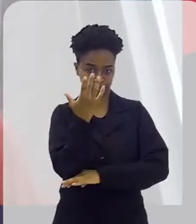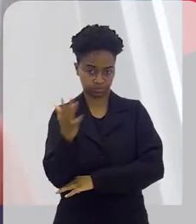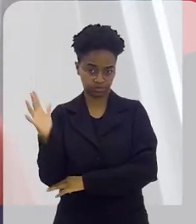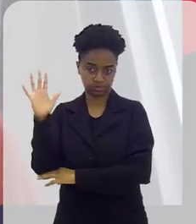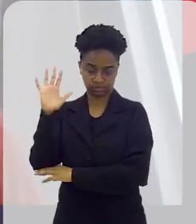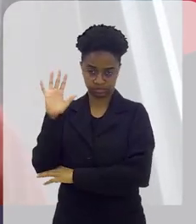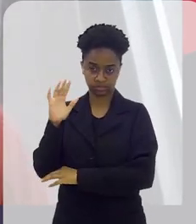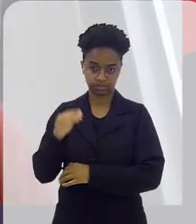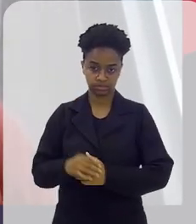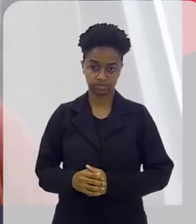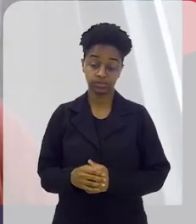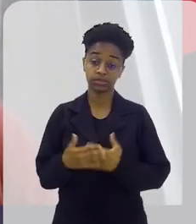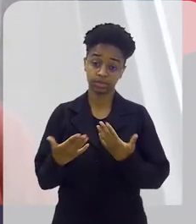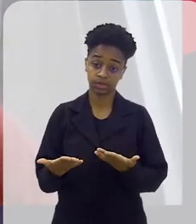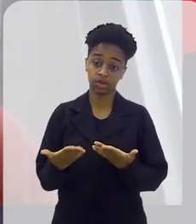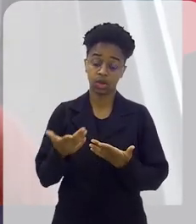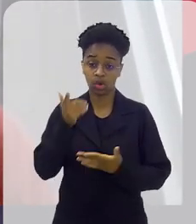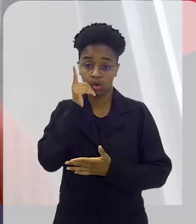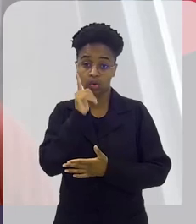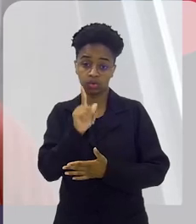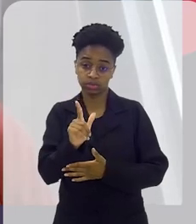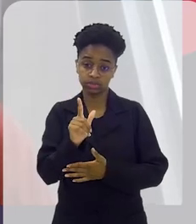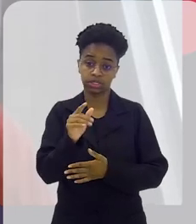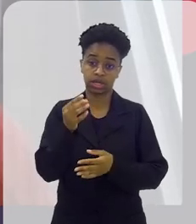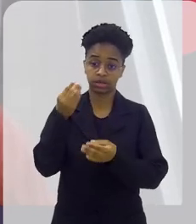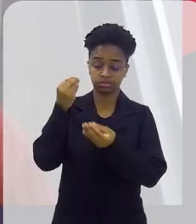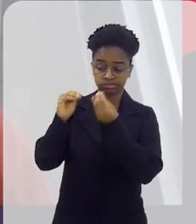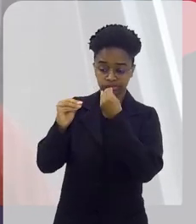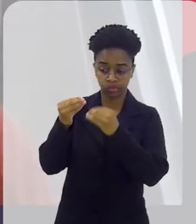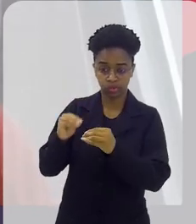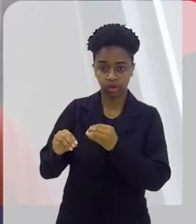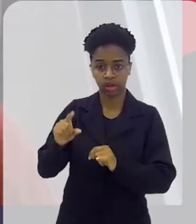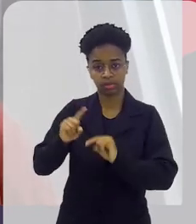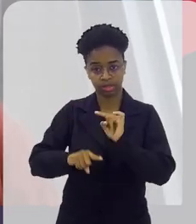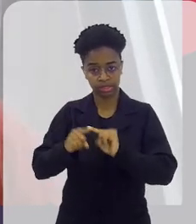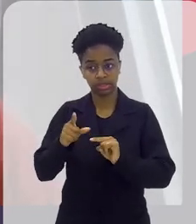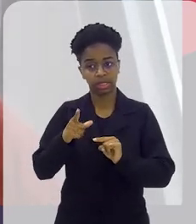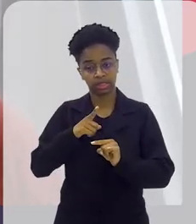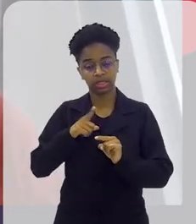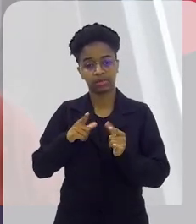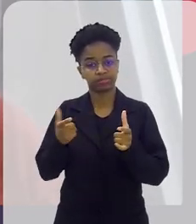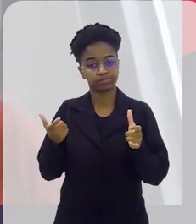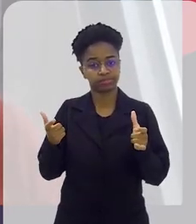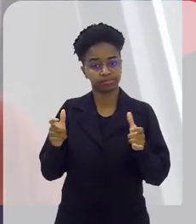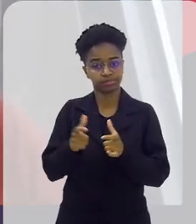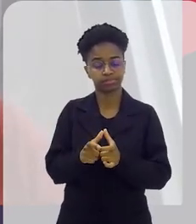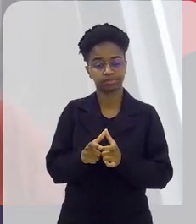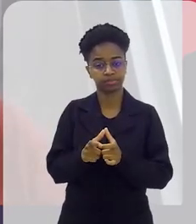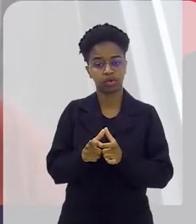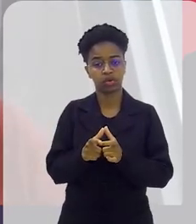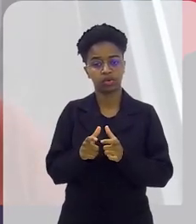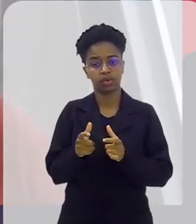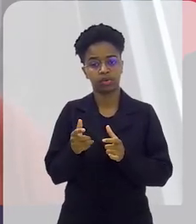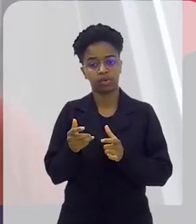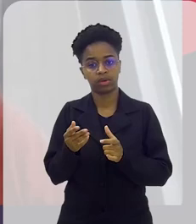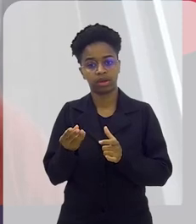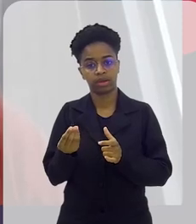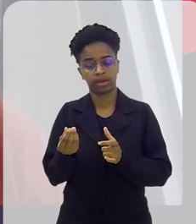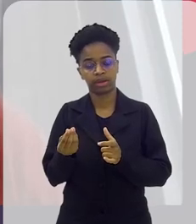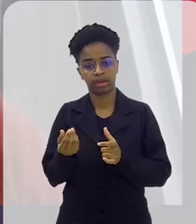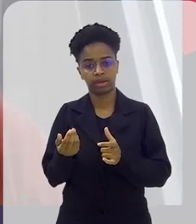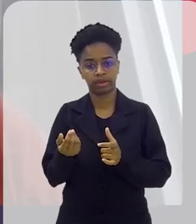natureza. que você consegue colocar nesses tecidos e você já reduz ali o seu